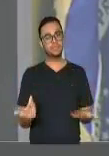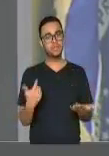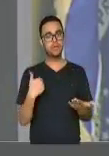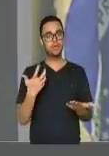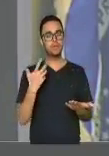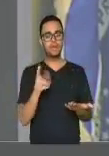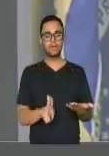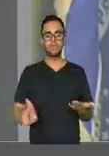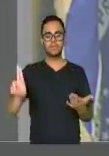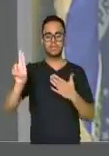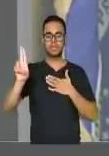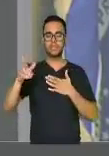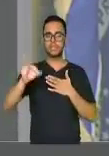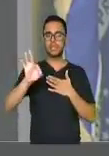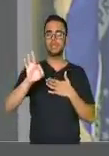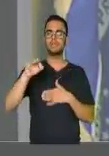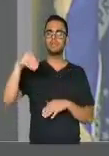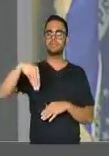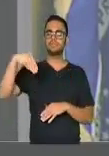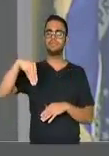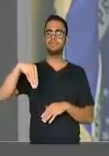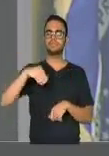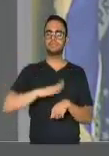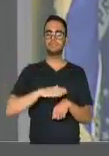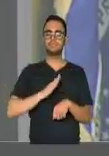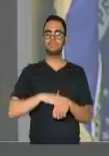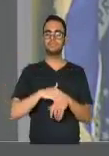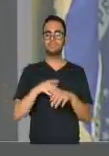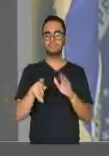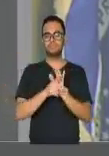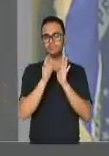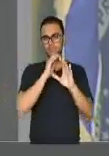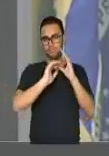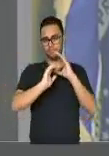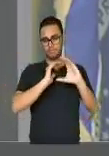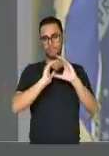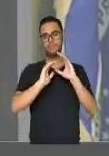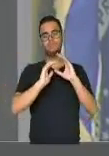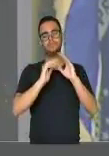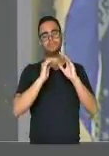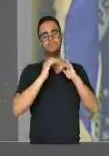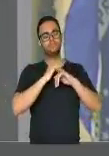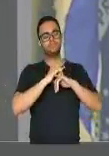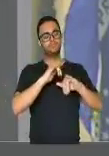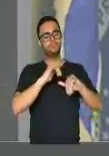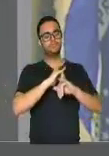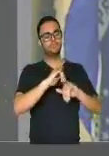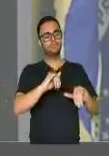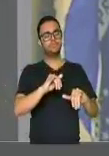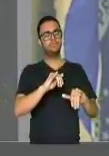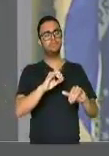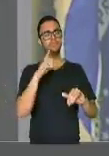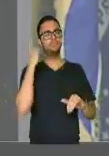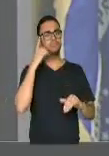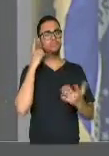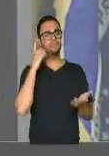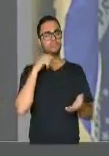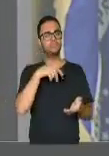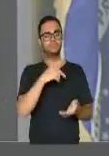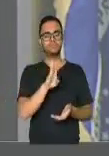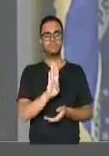de usar meus dez minutos, pelo tempo das comunicações parlamentares da bancada PMDB, para falar